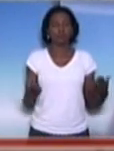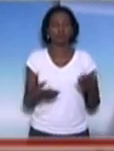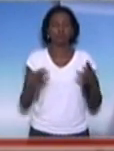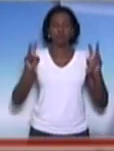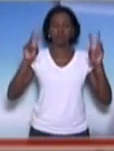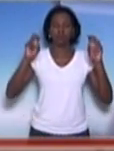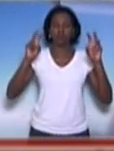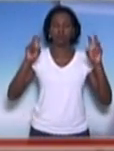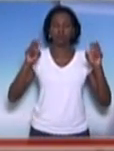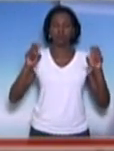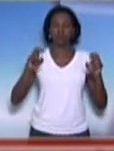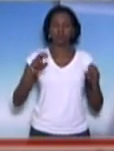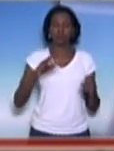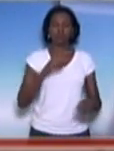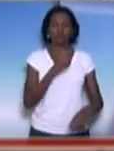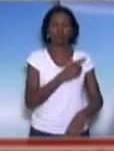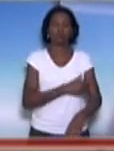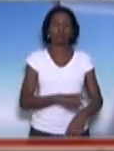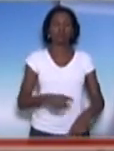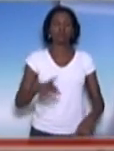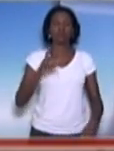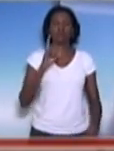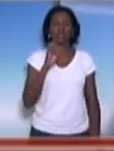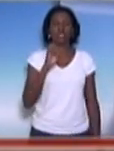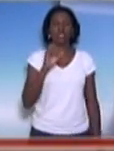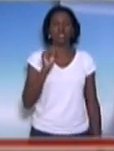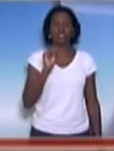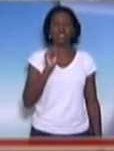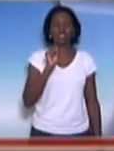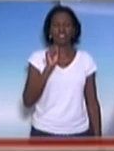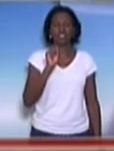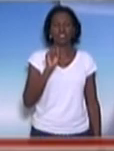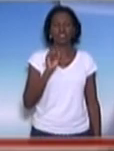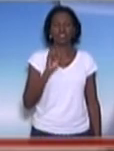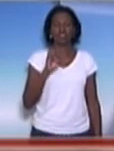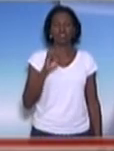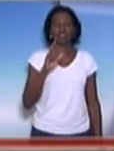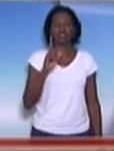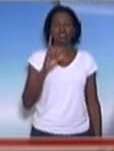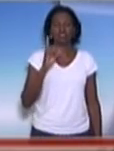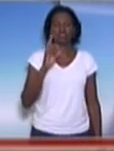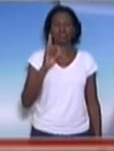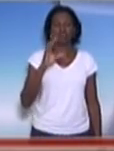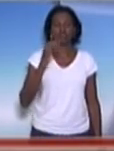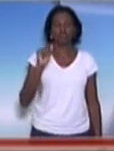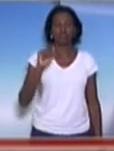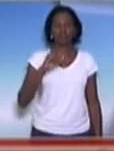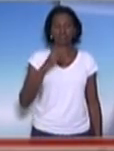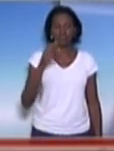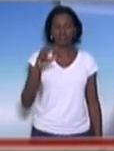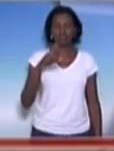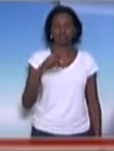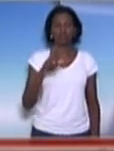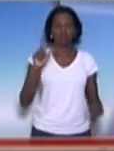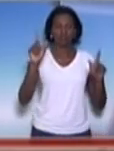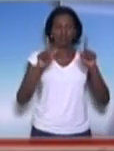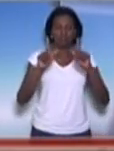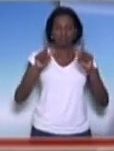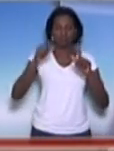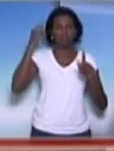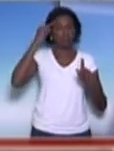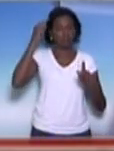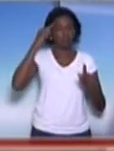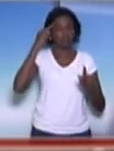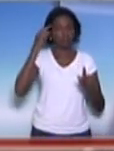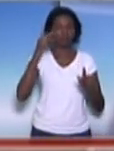com o título Deseducação pela Greve, eu pensei que estava lendo aqui um comunicado oficial